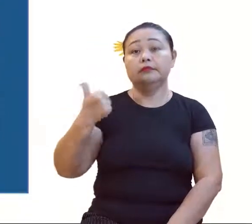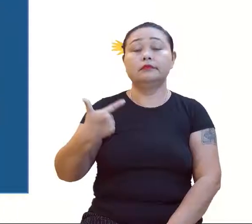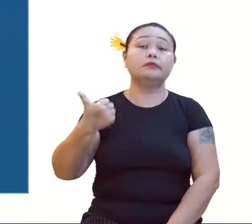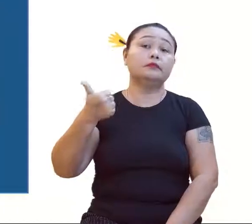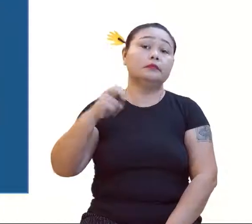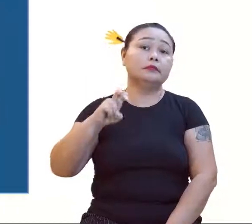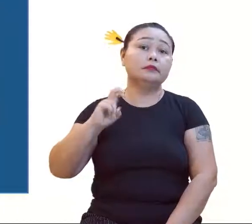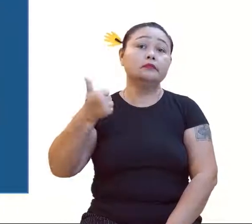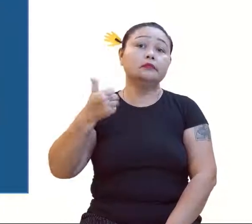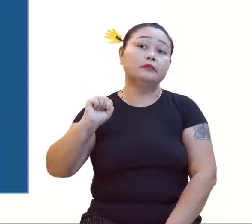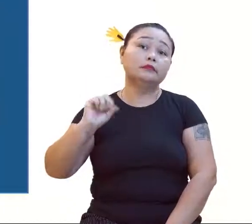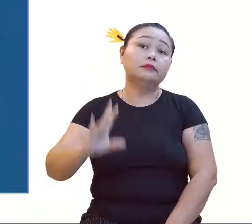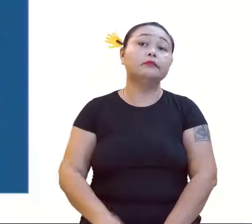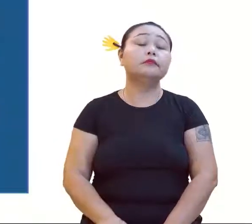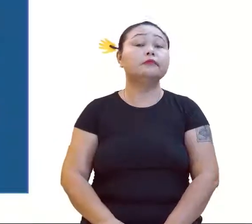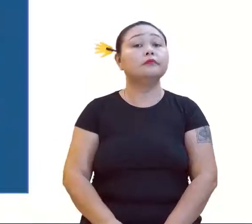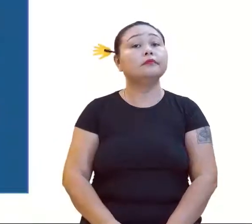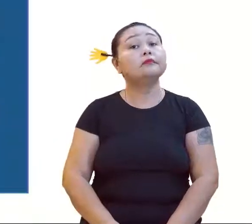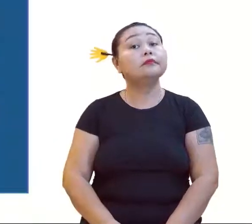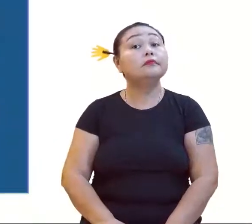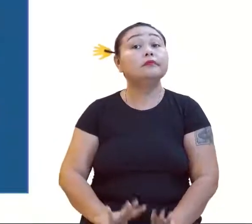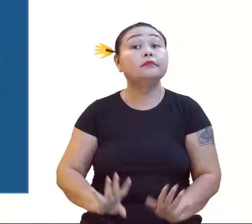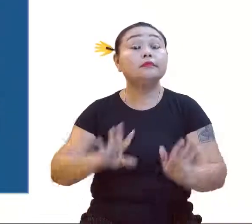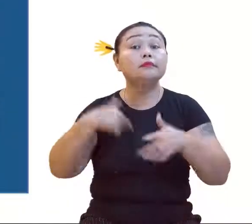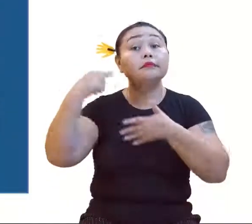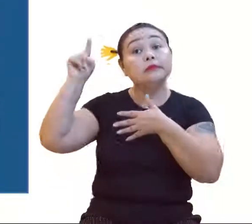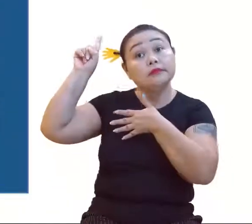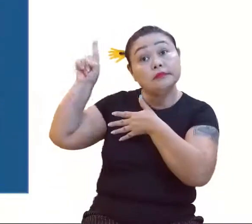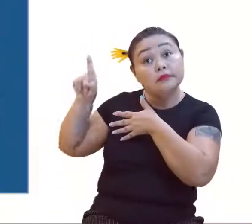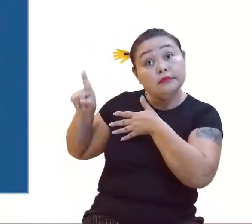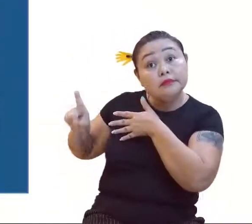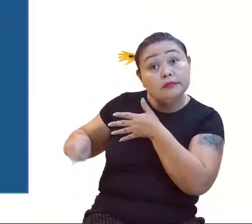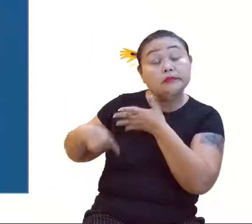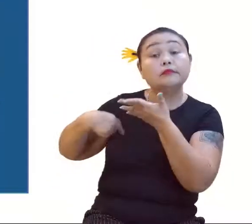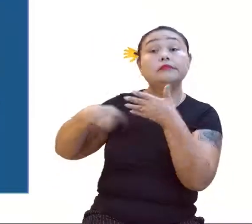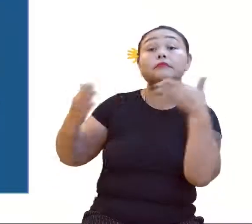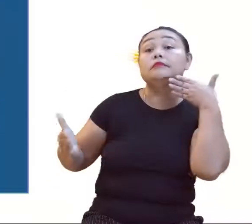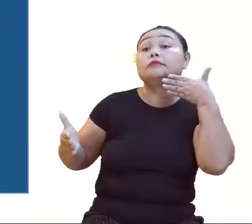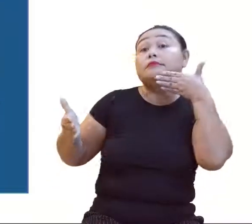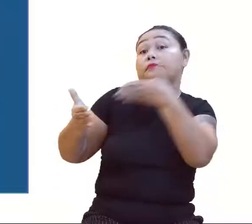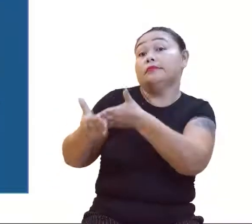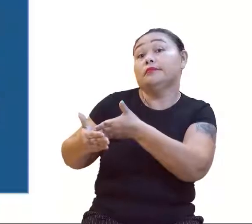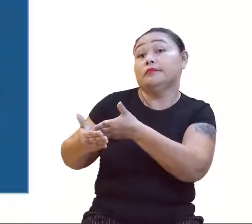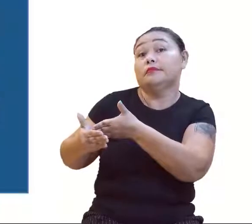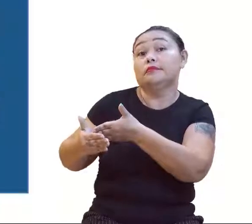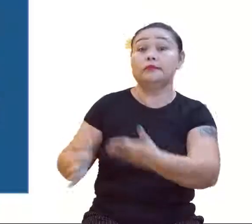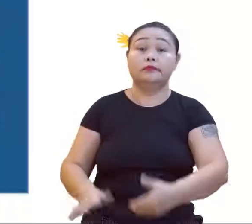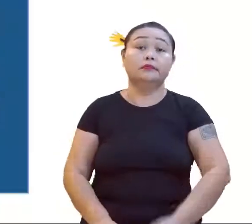12, 15 e 18. Qual delas é finita?